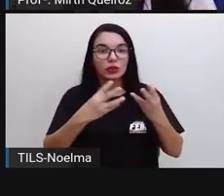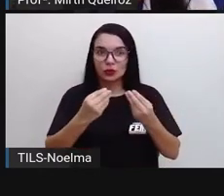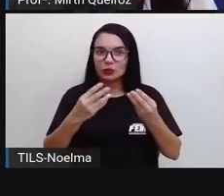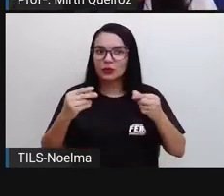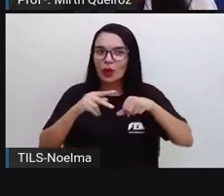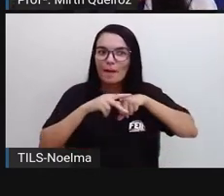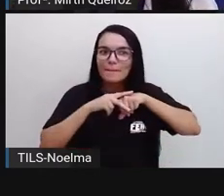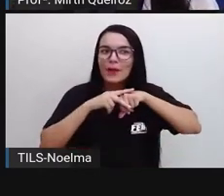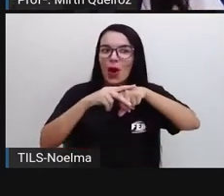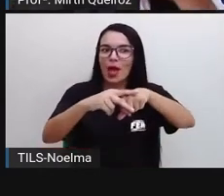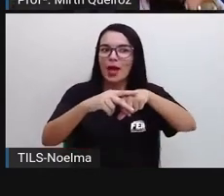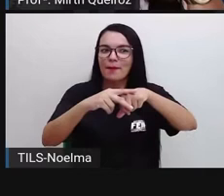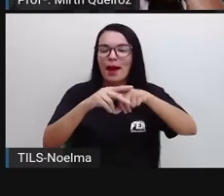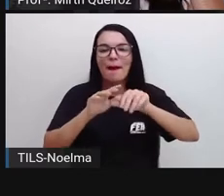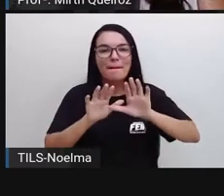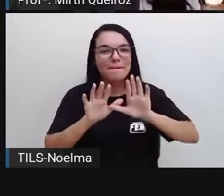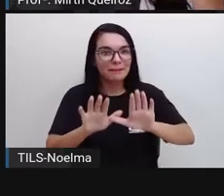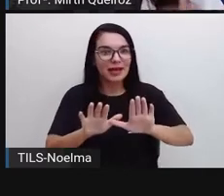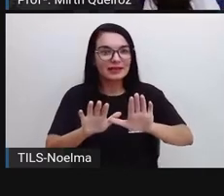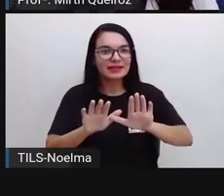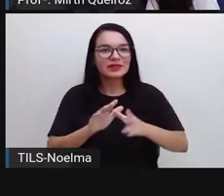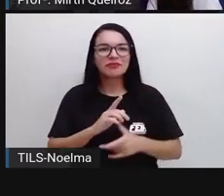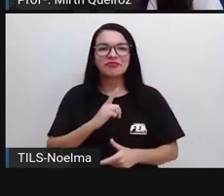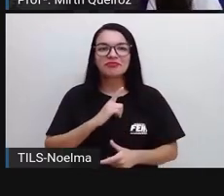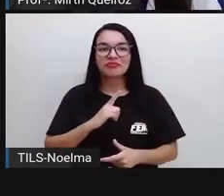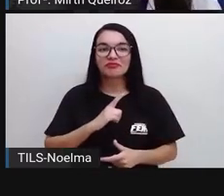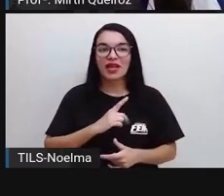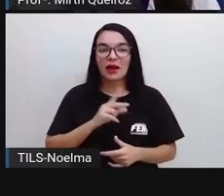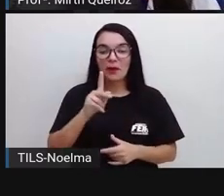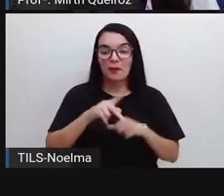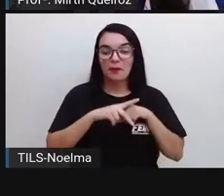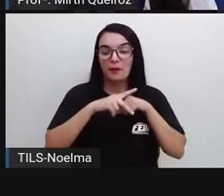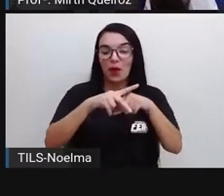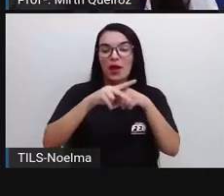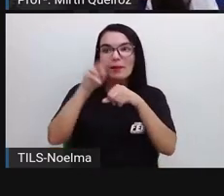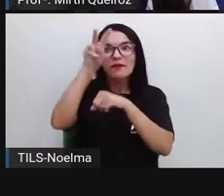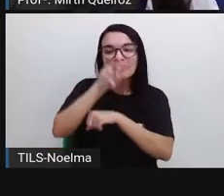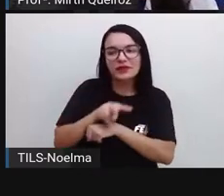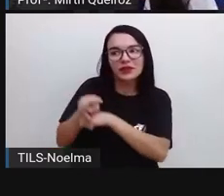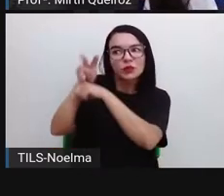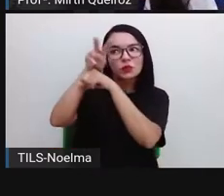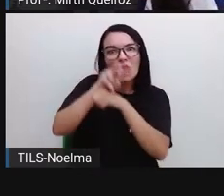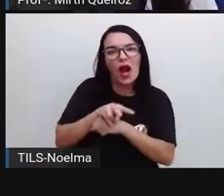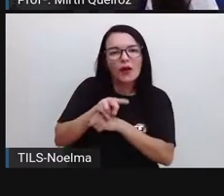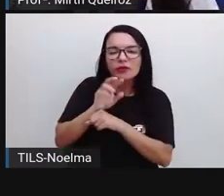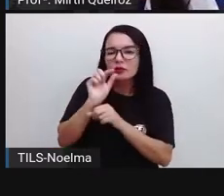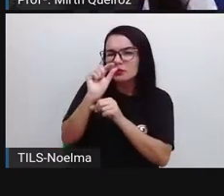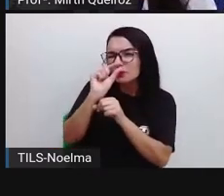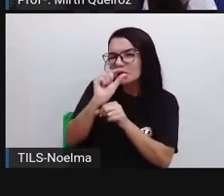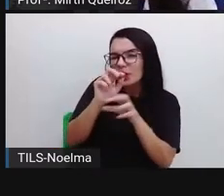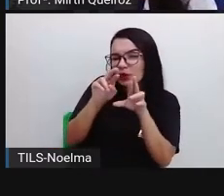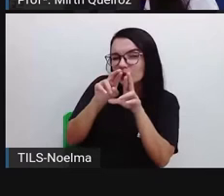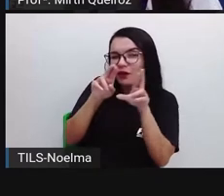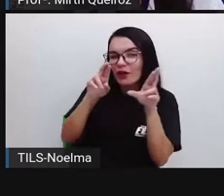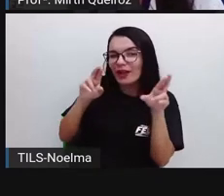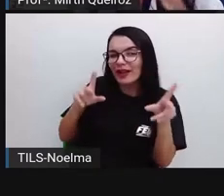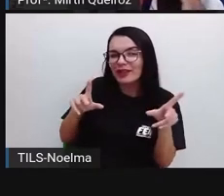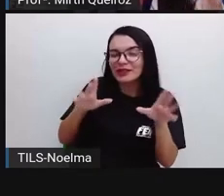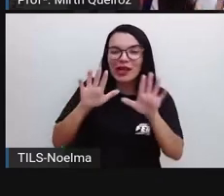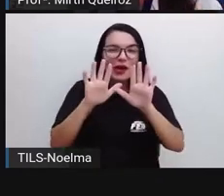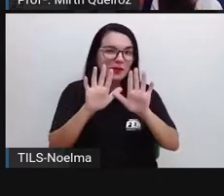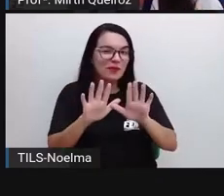poemas por aí. Porém, o poema visual, ele é um pouquinho diferente. A gente que está acostumado com o poema